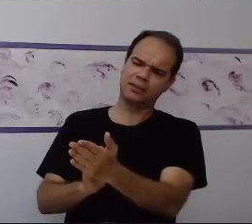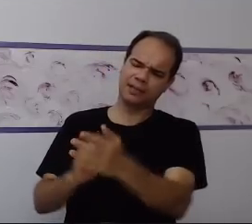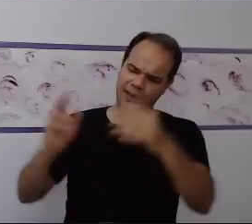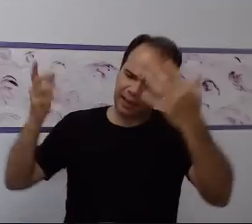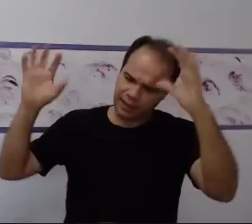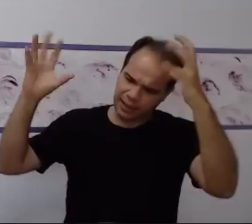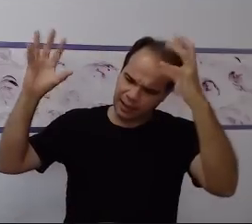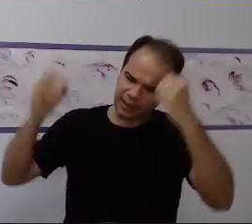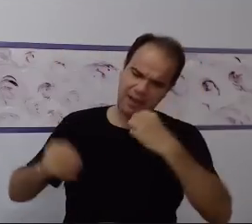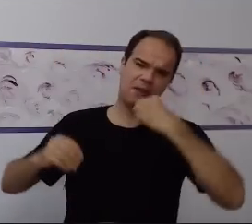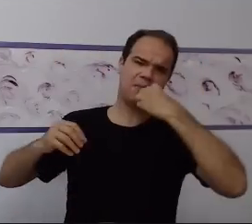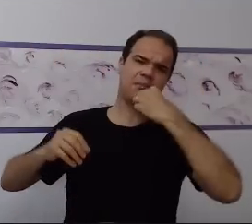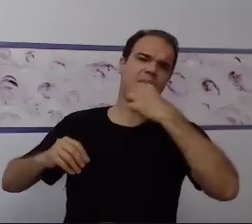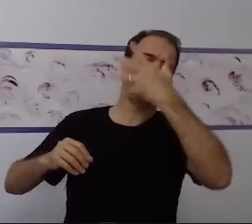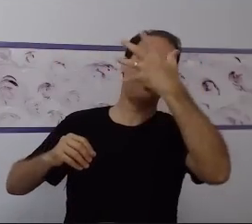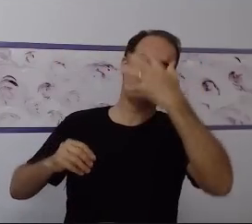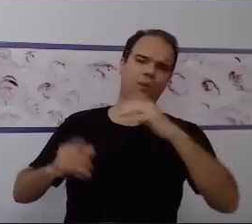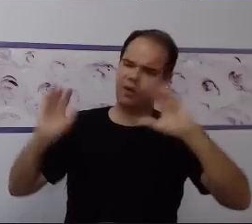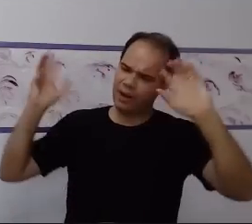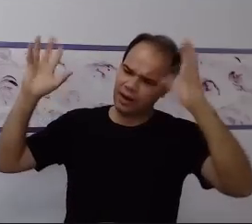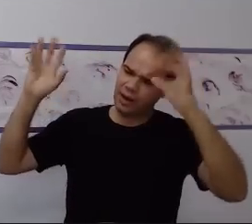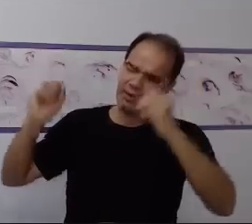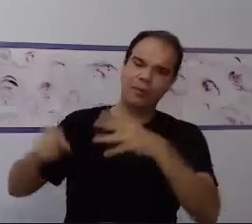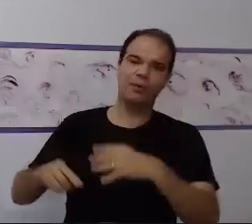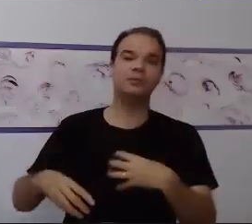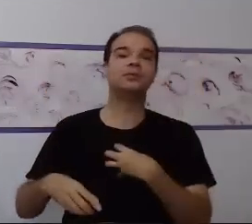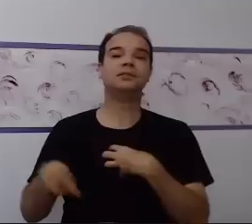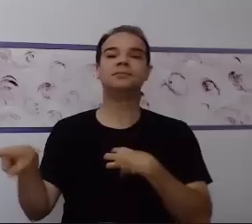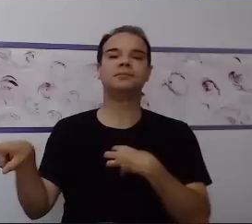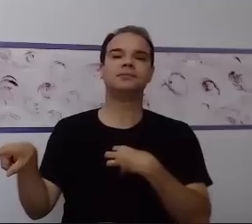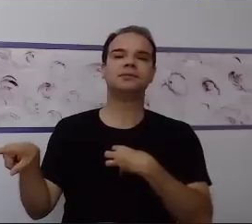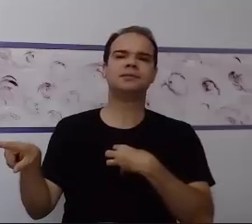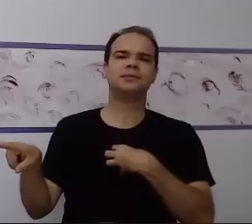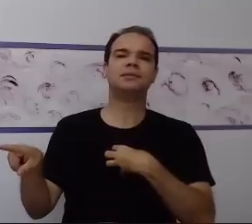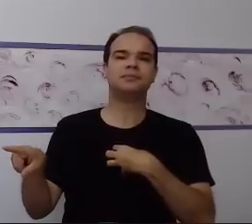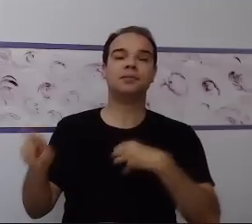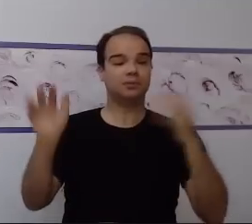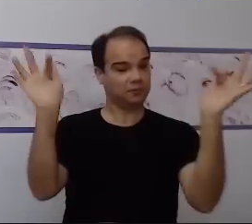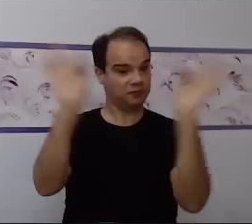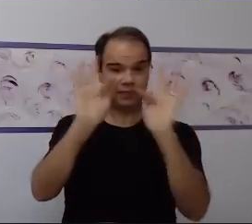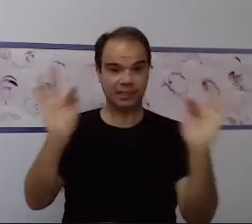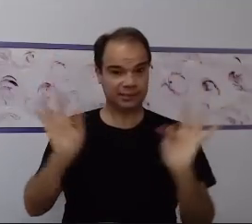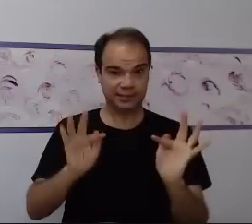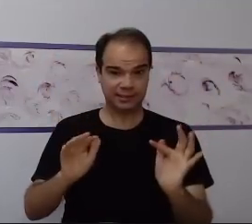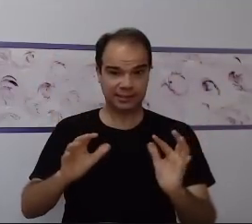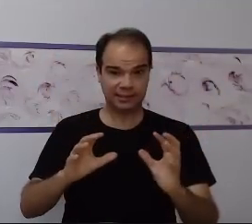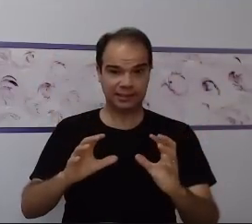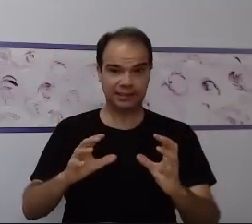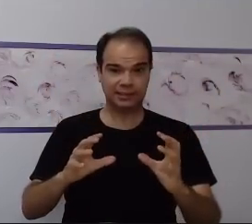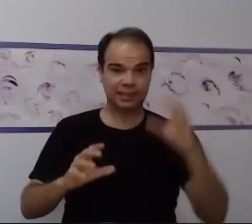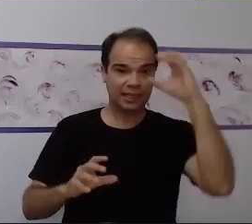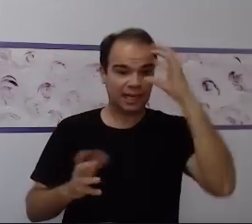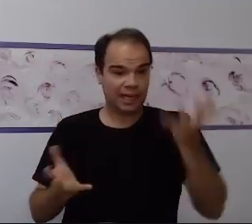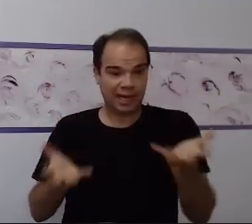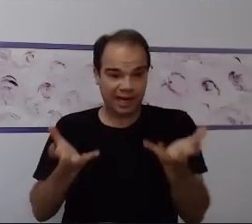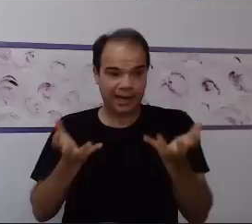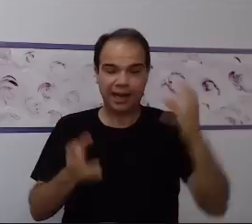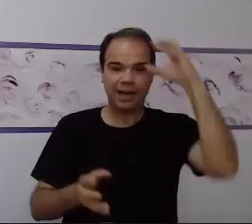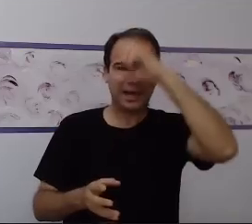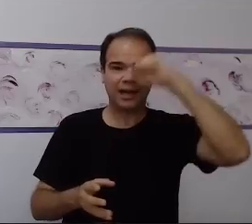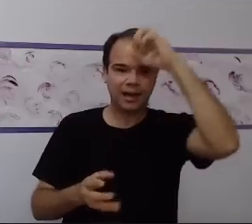situação de desenvolvimento mais motivado ele se apresenta. Entendi. Então, a motivação ela está